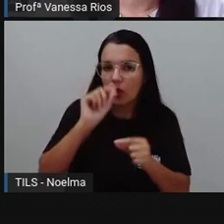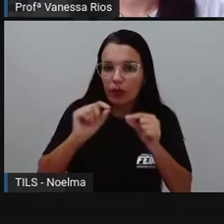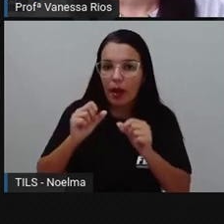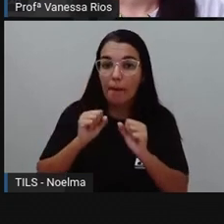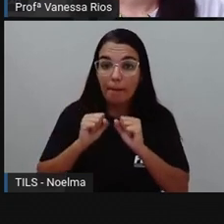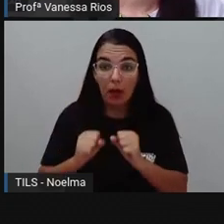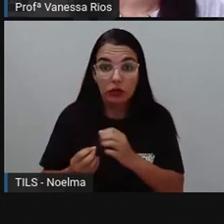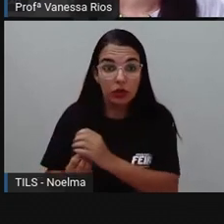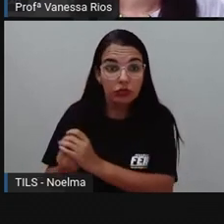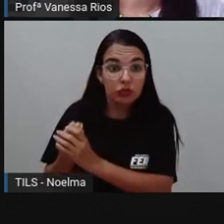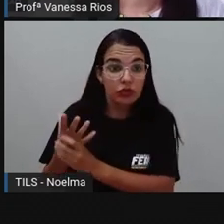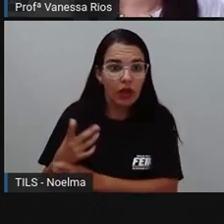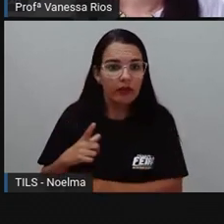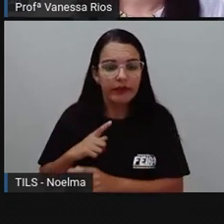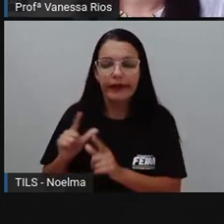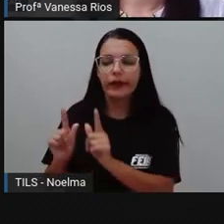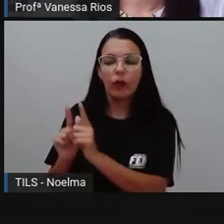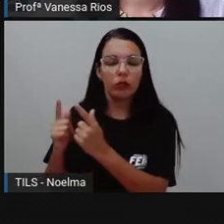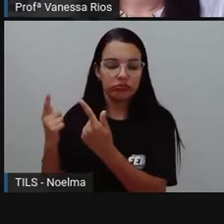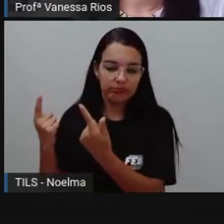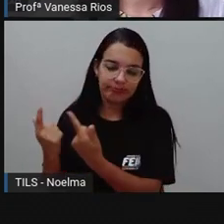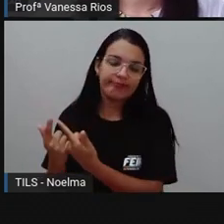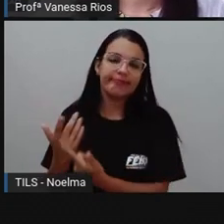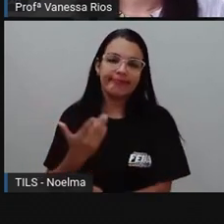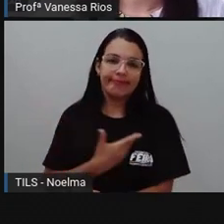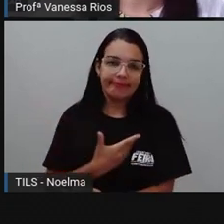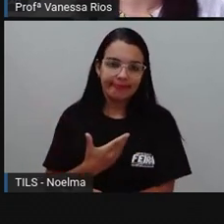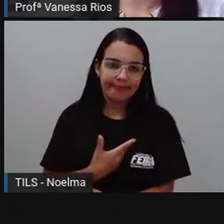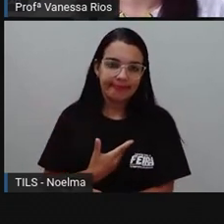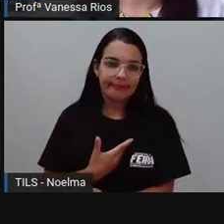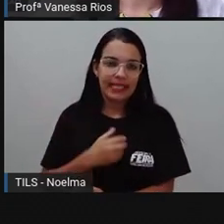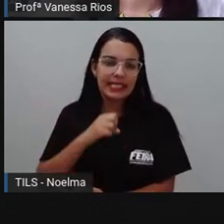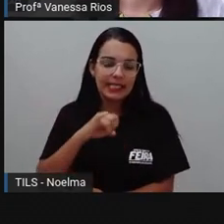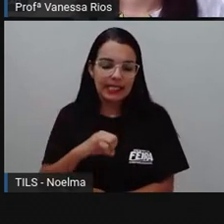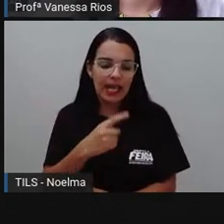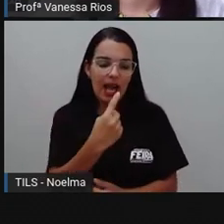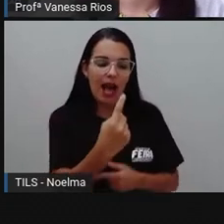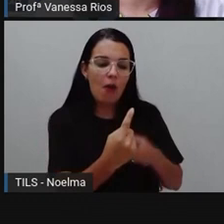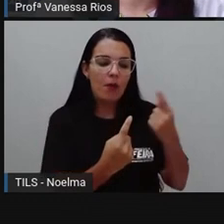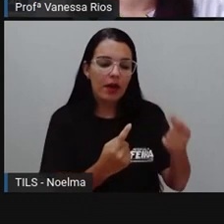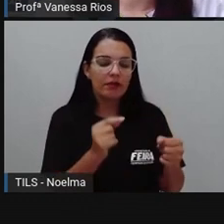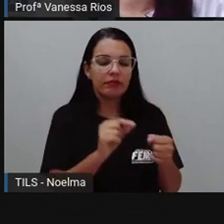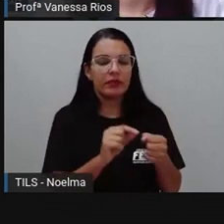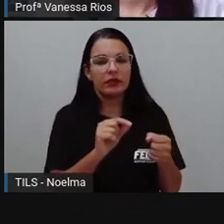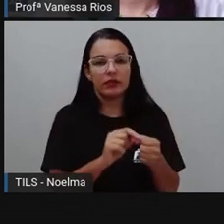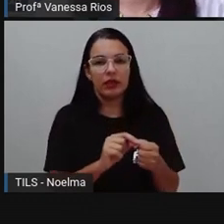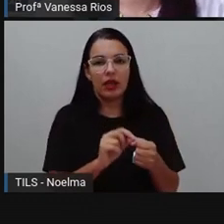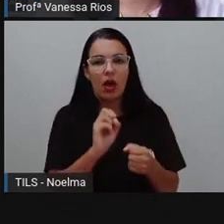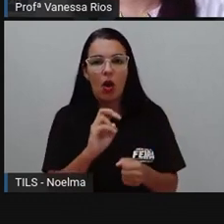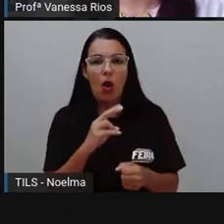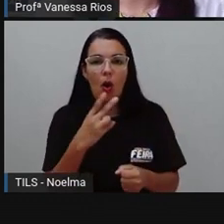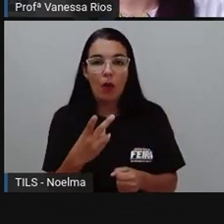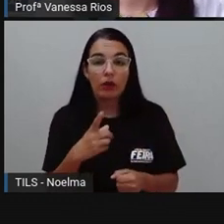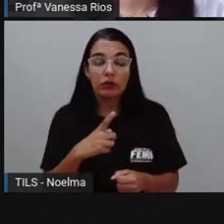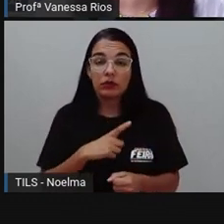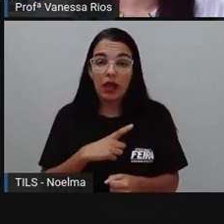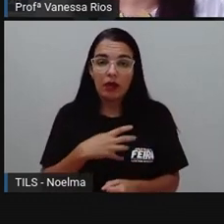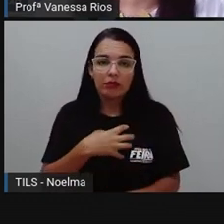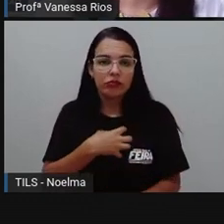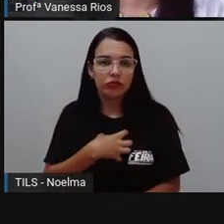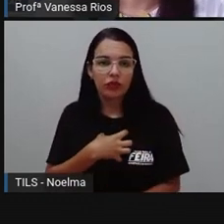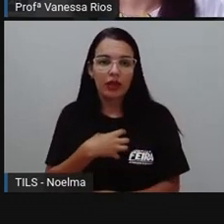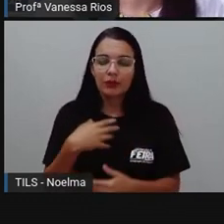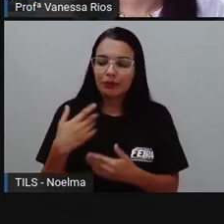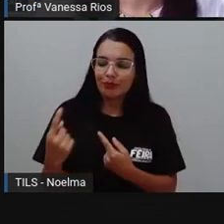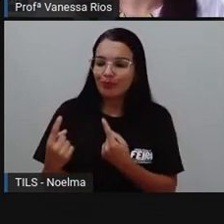surgir até em um grupo de amigos. Basta que alguém faça algo, revele algo ou se comporte de uma